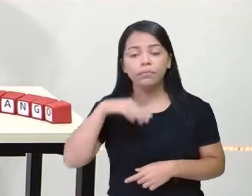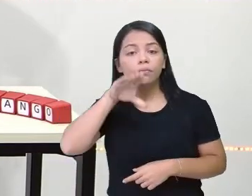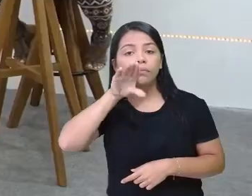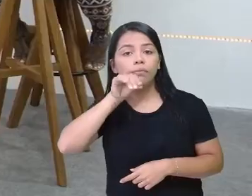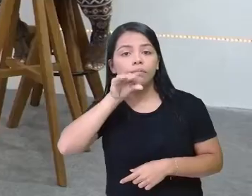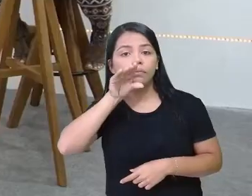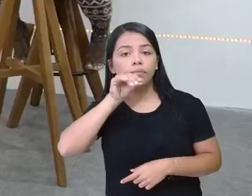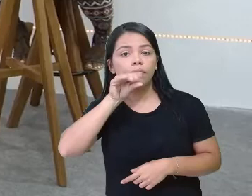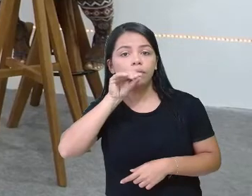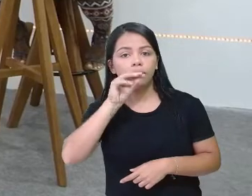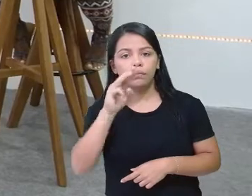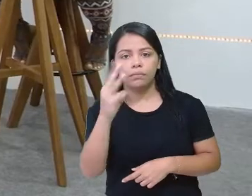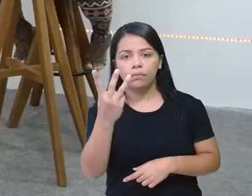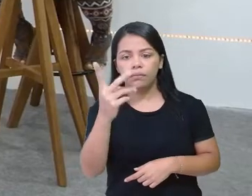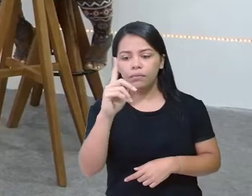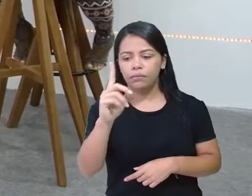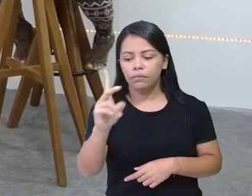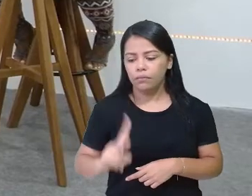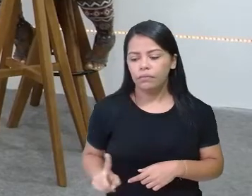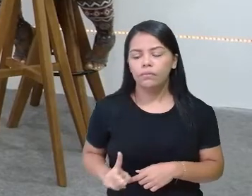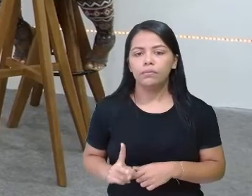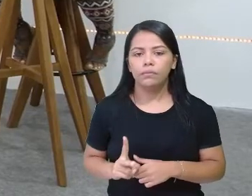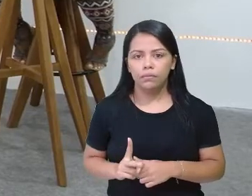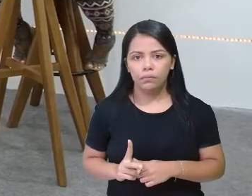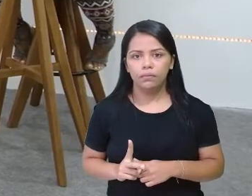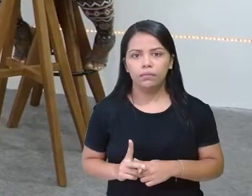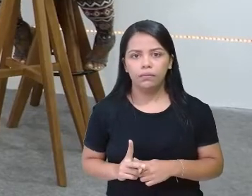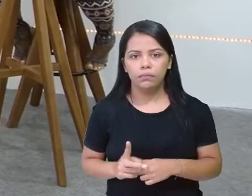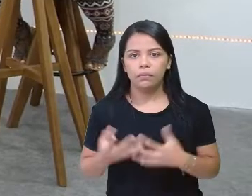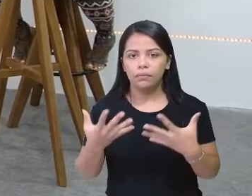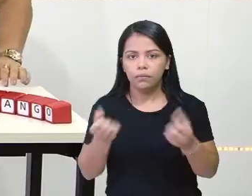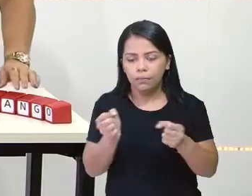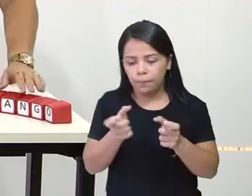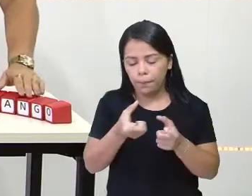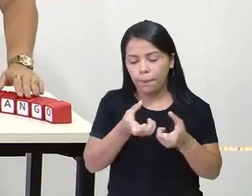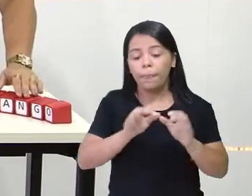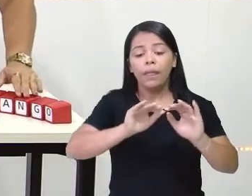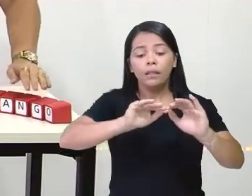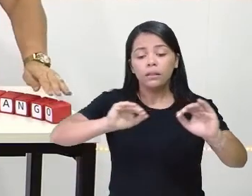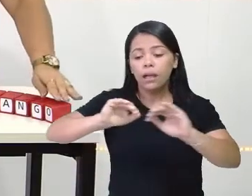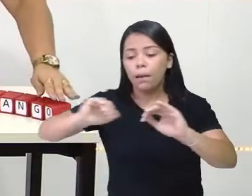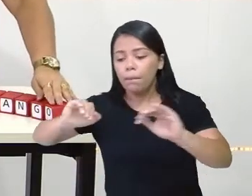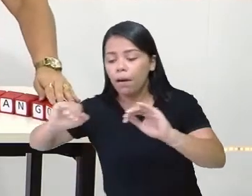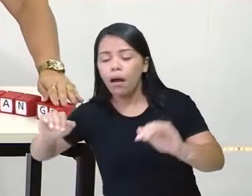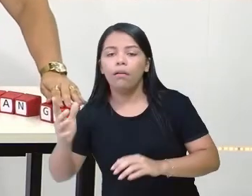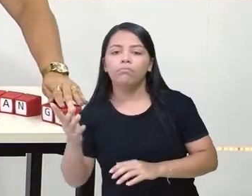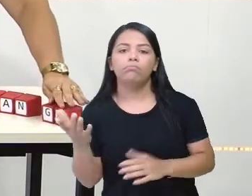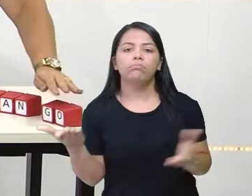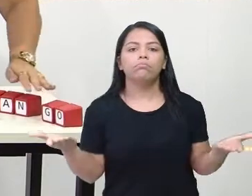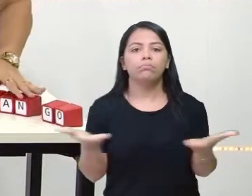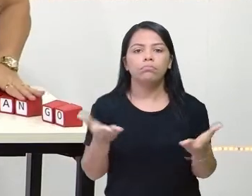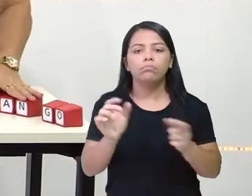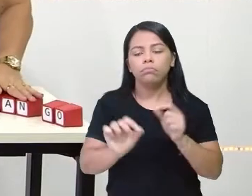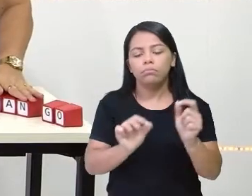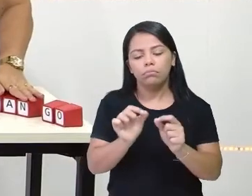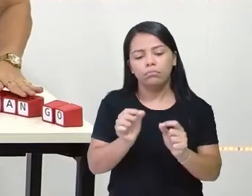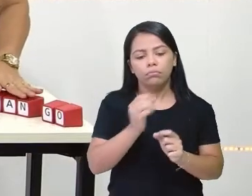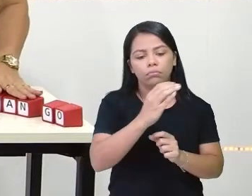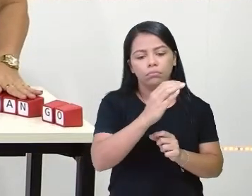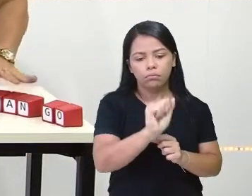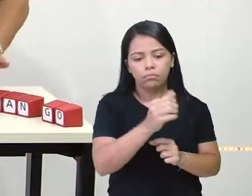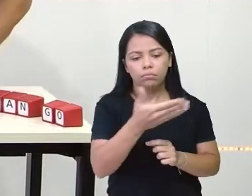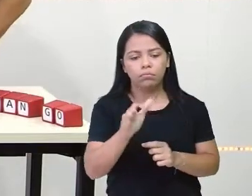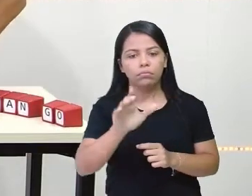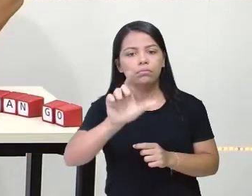Três vezes. Três vezes. Olha aqui, ó. Vou separar. Cá. Lã. Gó. Está vendo?